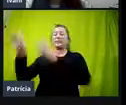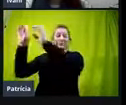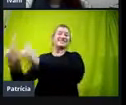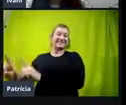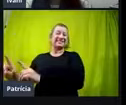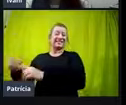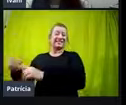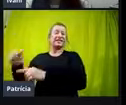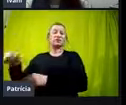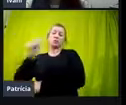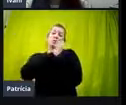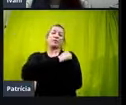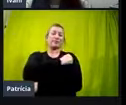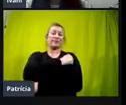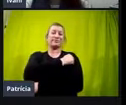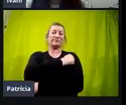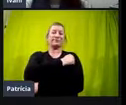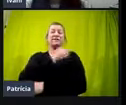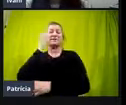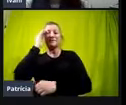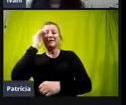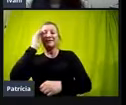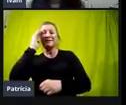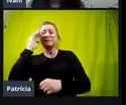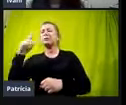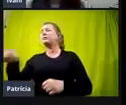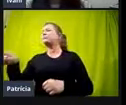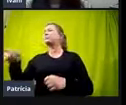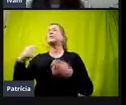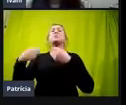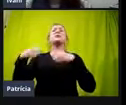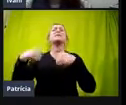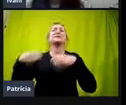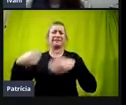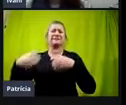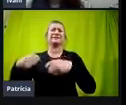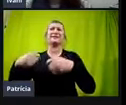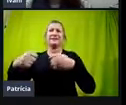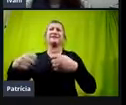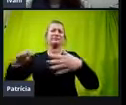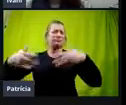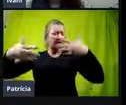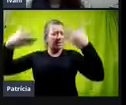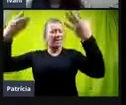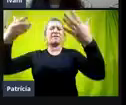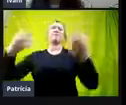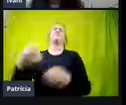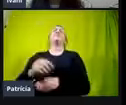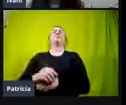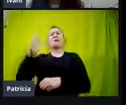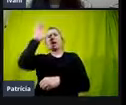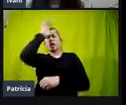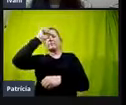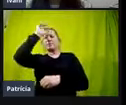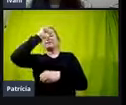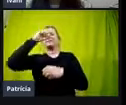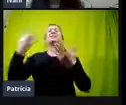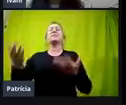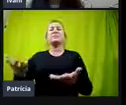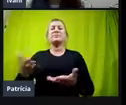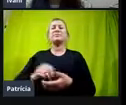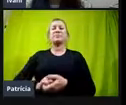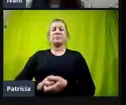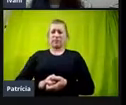conhece um aluno para entender as motivações que ele vai ter, de repente, para aprender sobre o recurso, como você disse, né? Quanto ele está